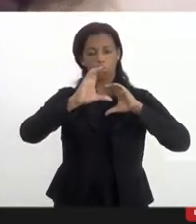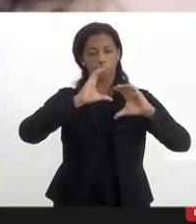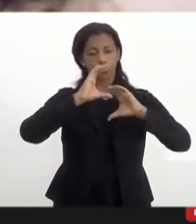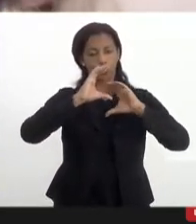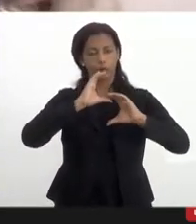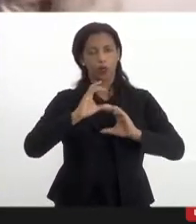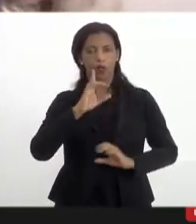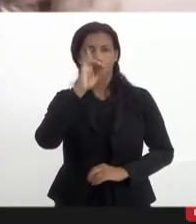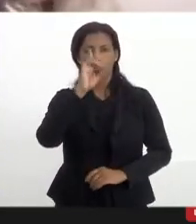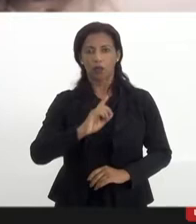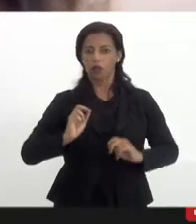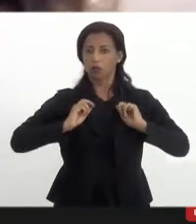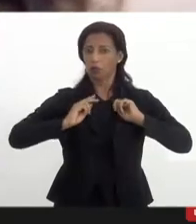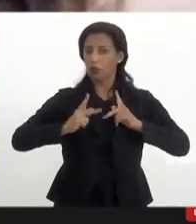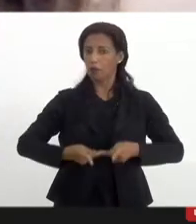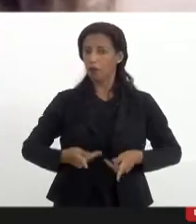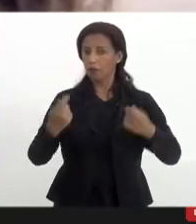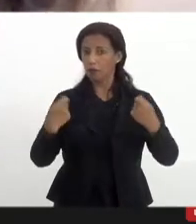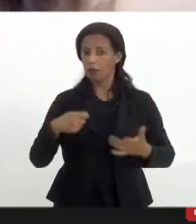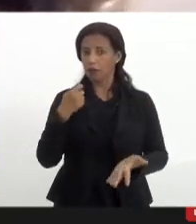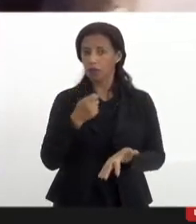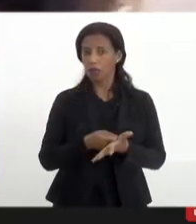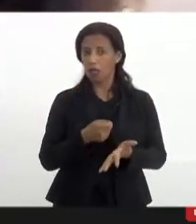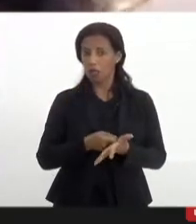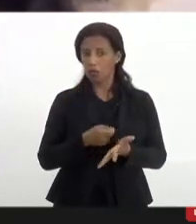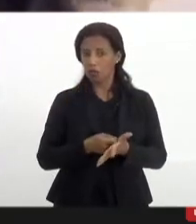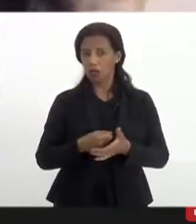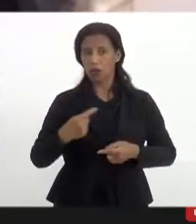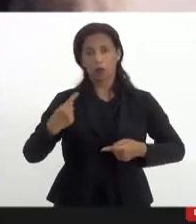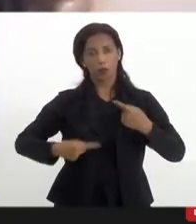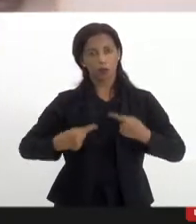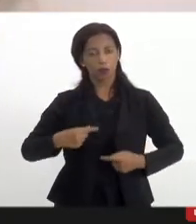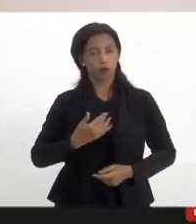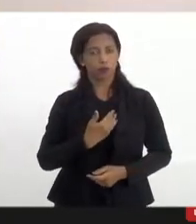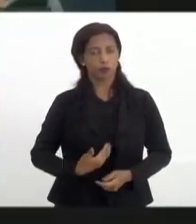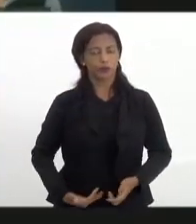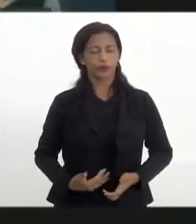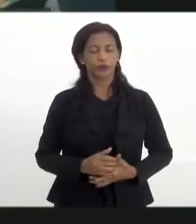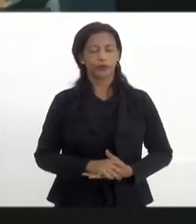é um direito humano que precisa ser garantido via políticas públicas.